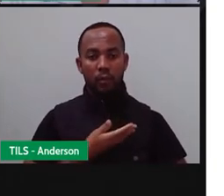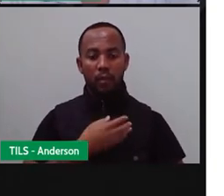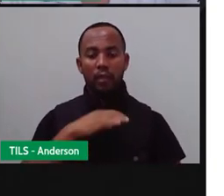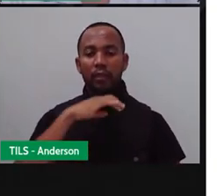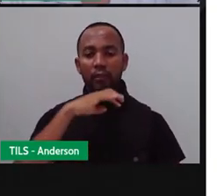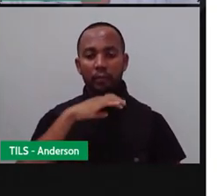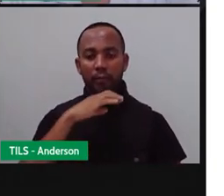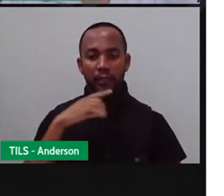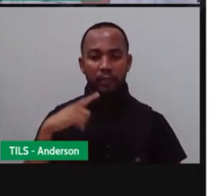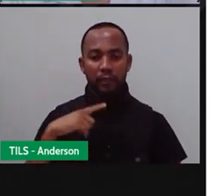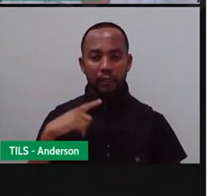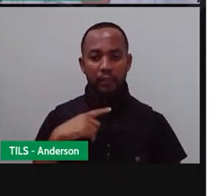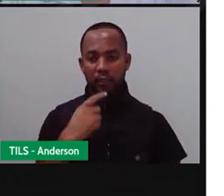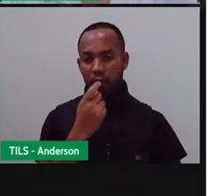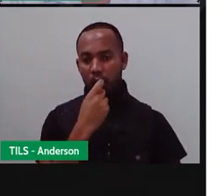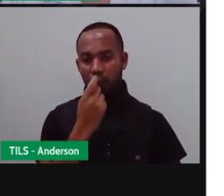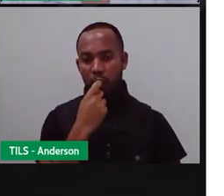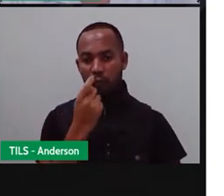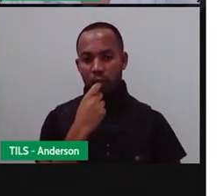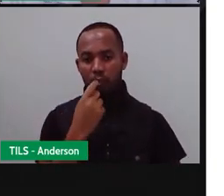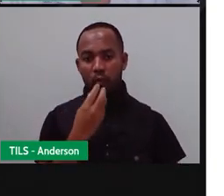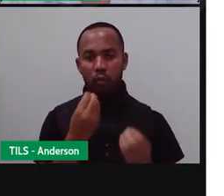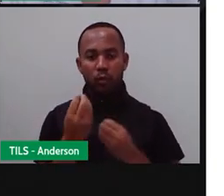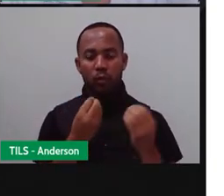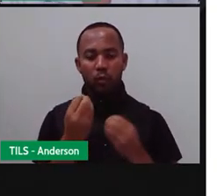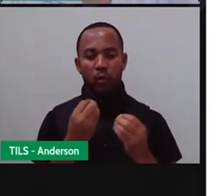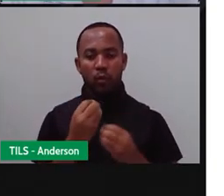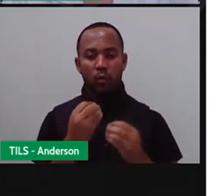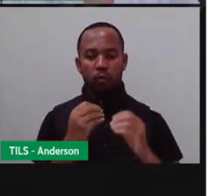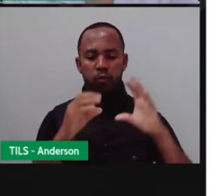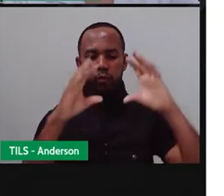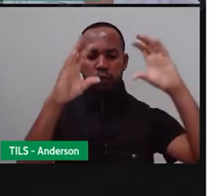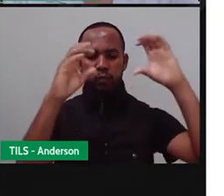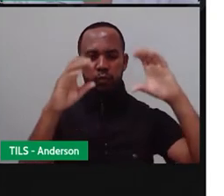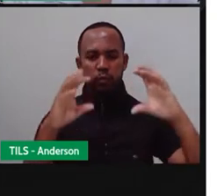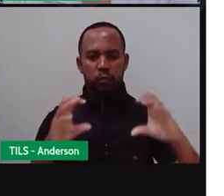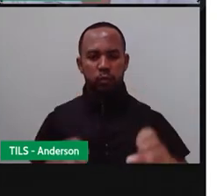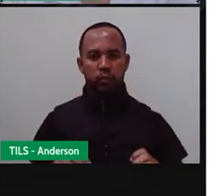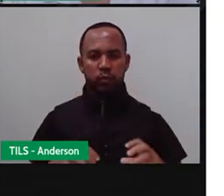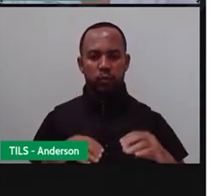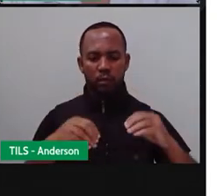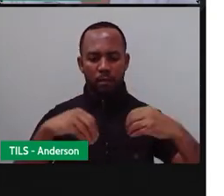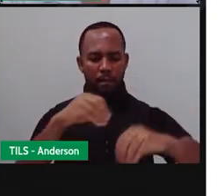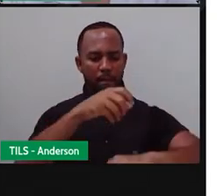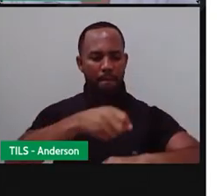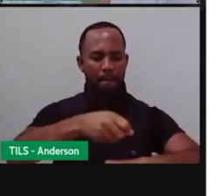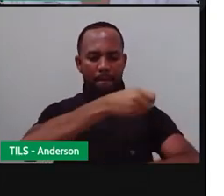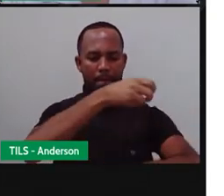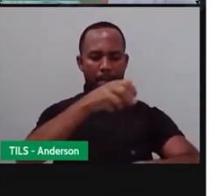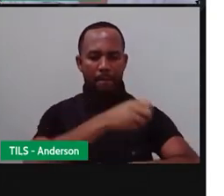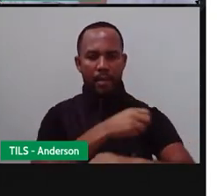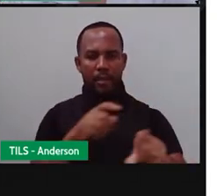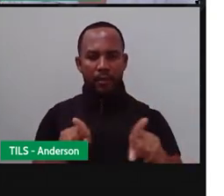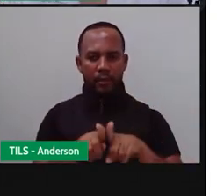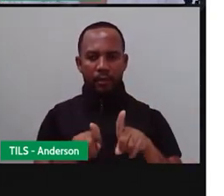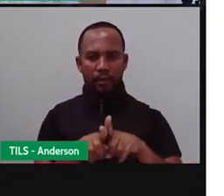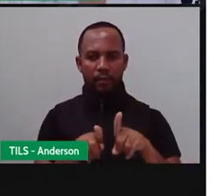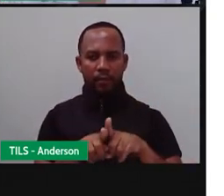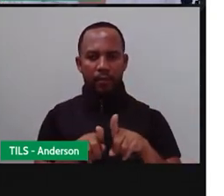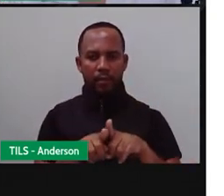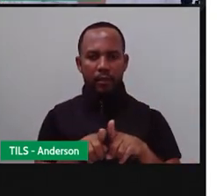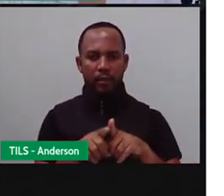vertebrados, ele é formado pela pele, que é composta por duas camadas. A derme, né? Que é a parte